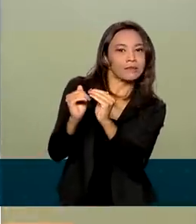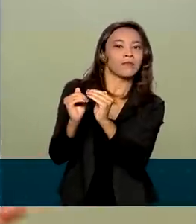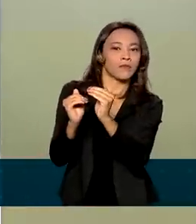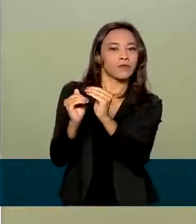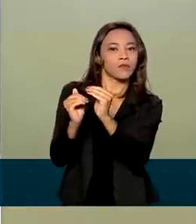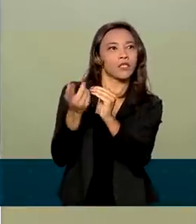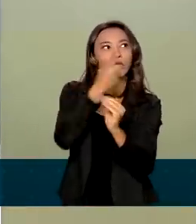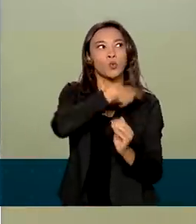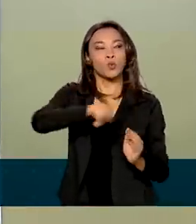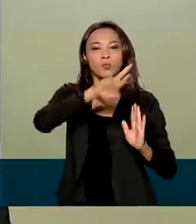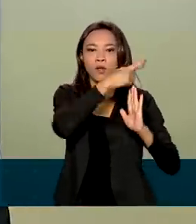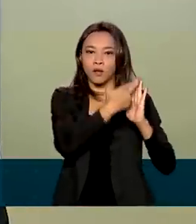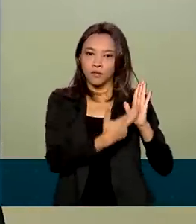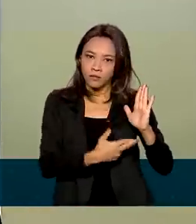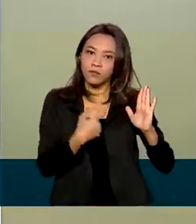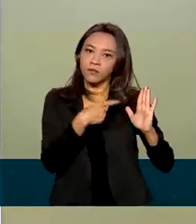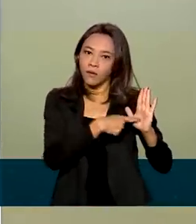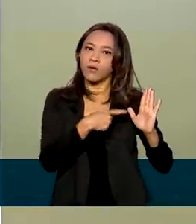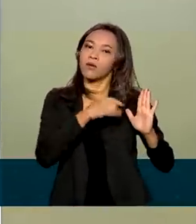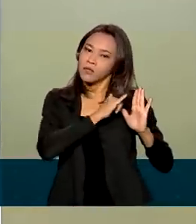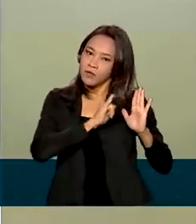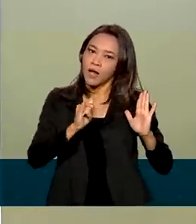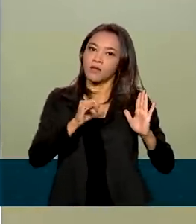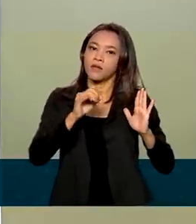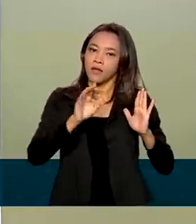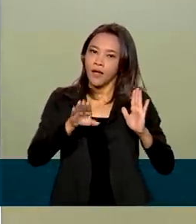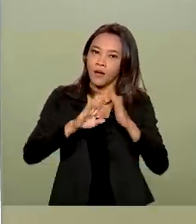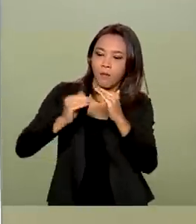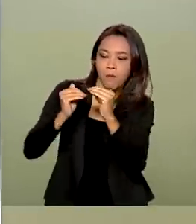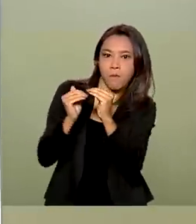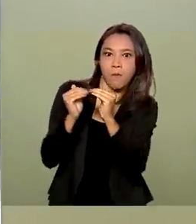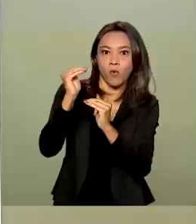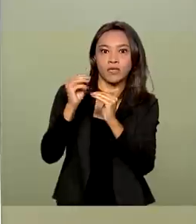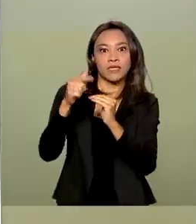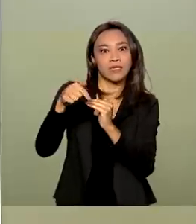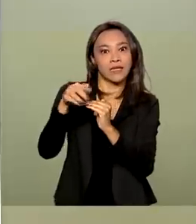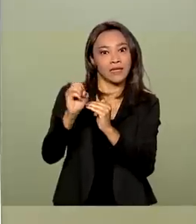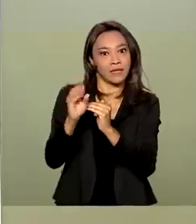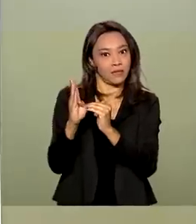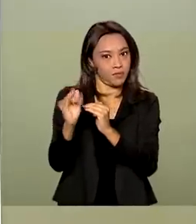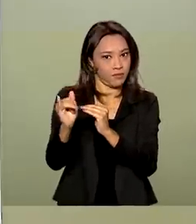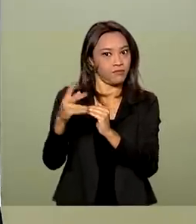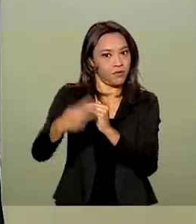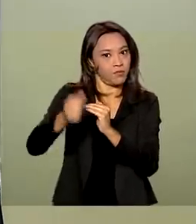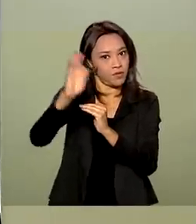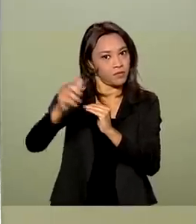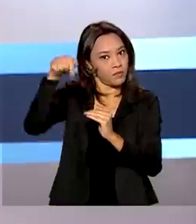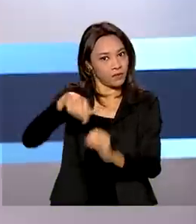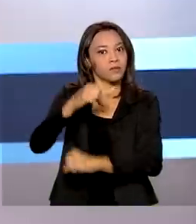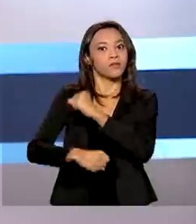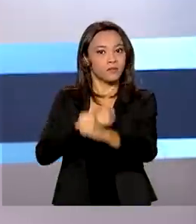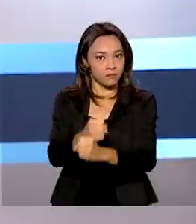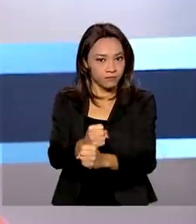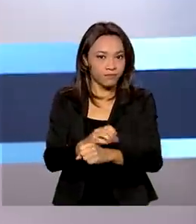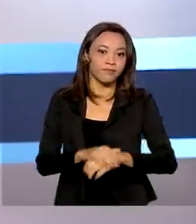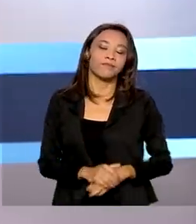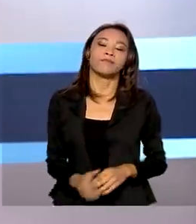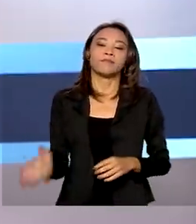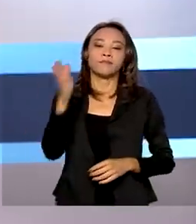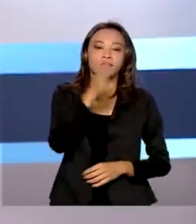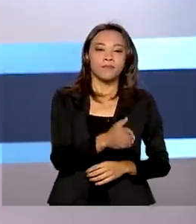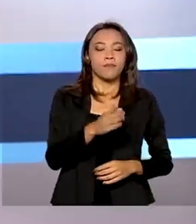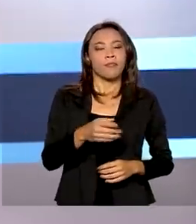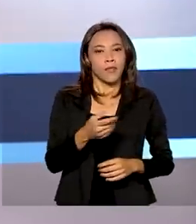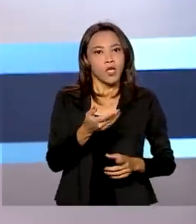no último boletim em foco, projetaram um superávit de pelo menos 70 bilhões de dólares para o Brasil este ano. E o